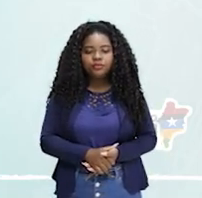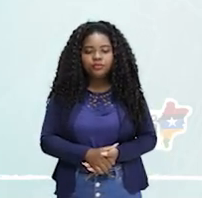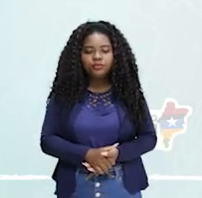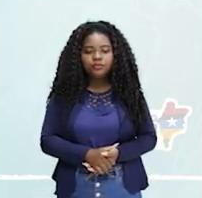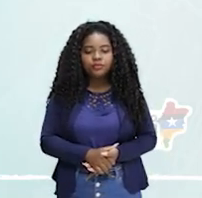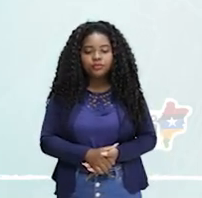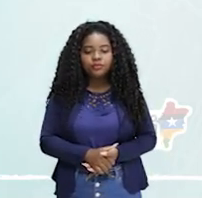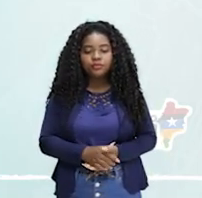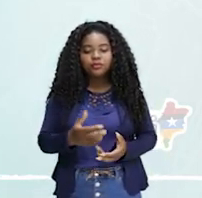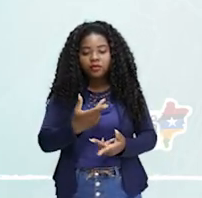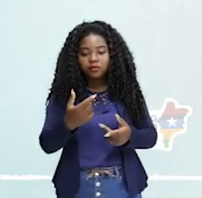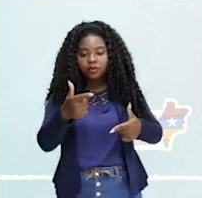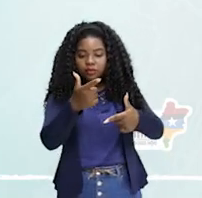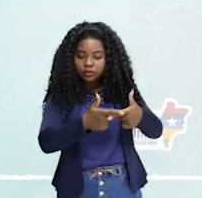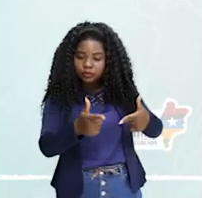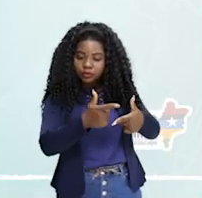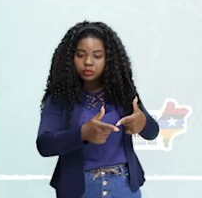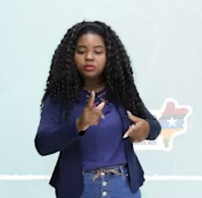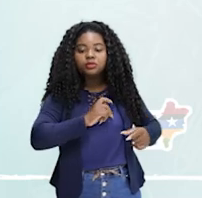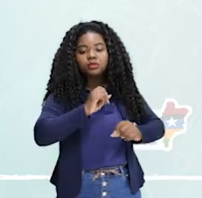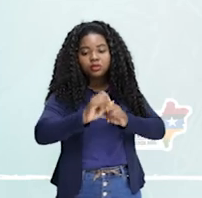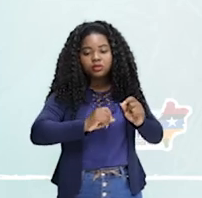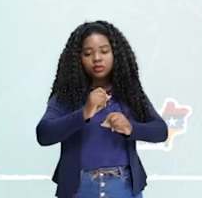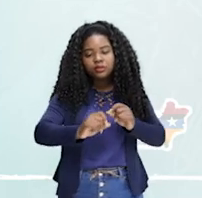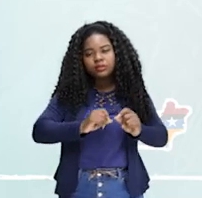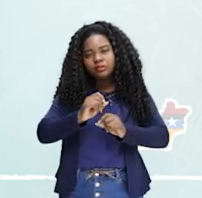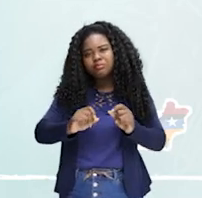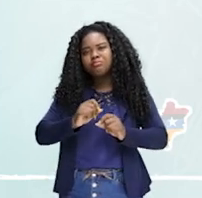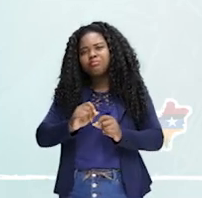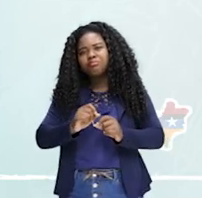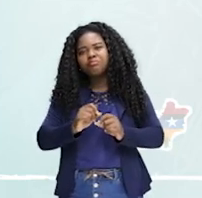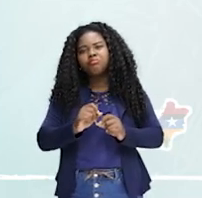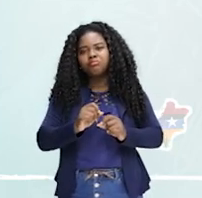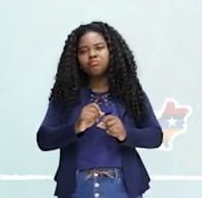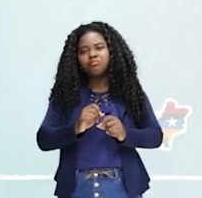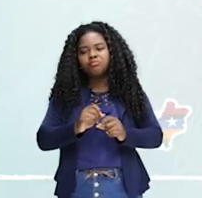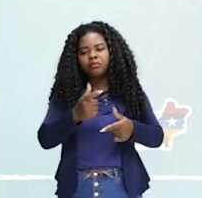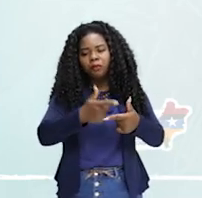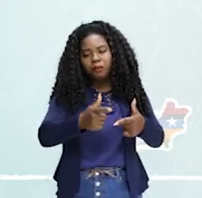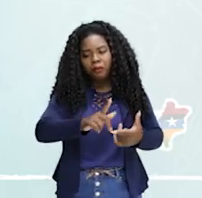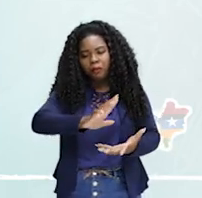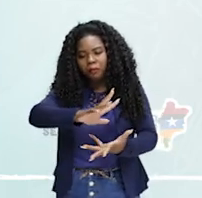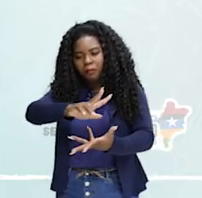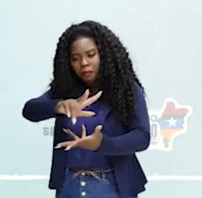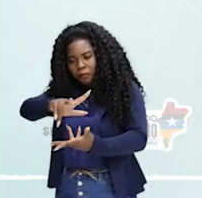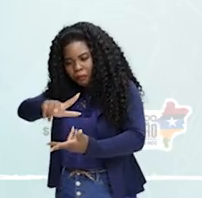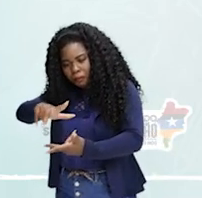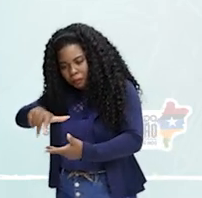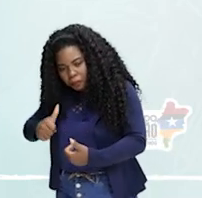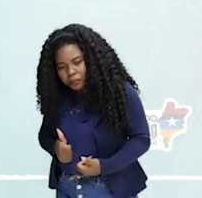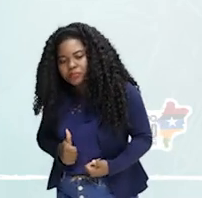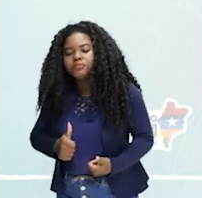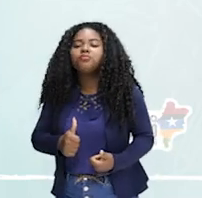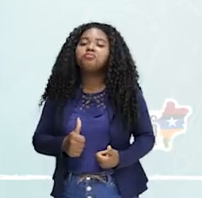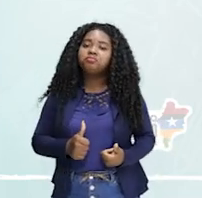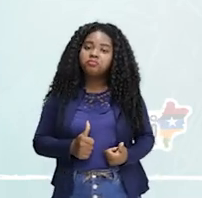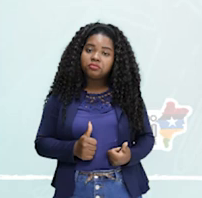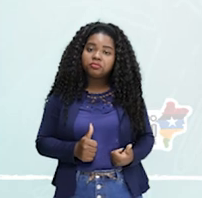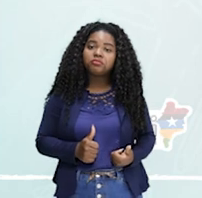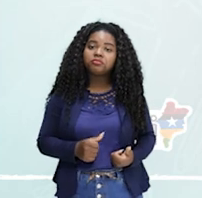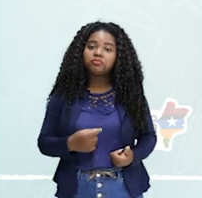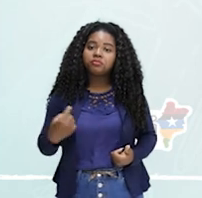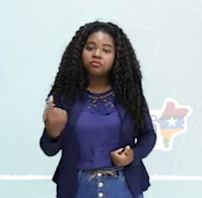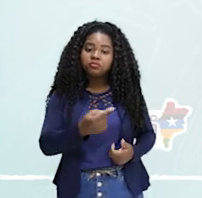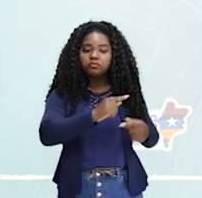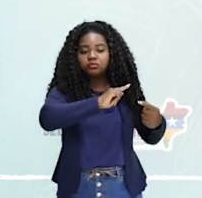problemáticas que estão aí afetando o mundo e podem gerar consequências gravíssimas, tanto para a